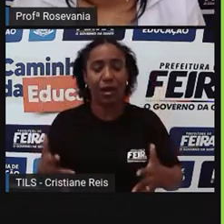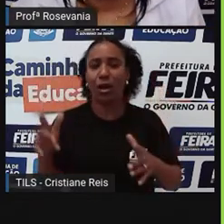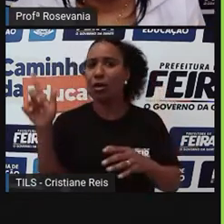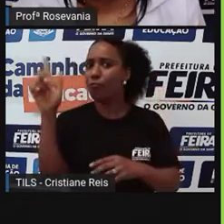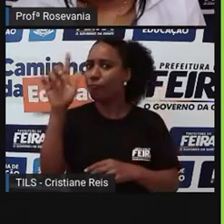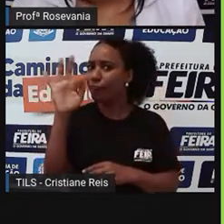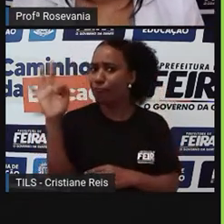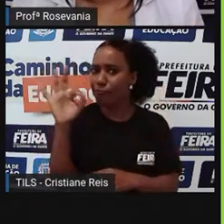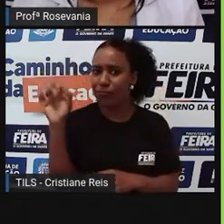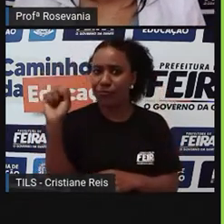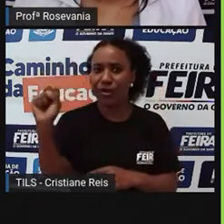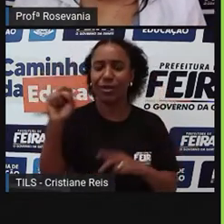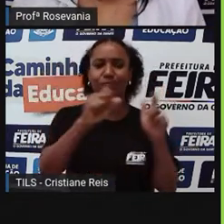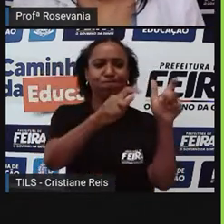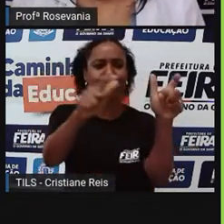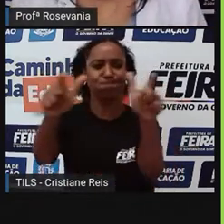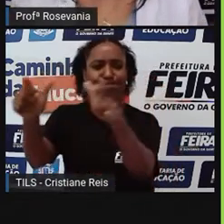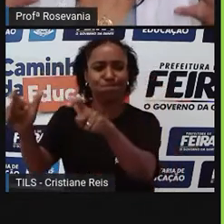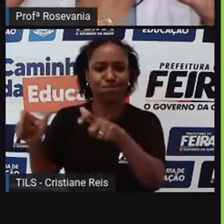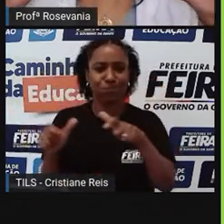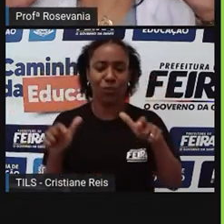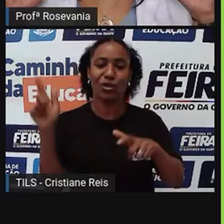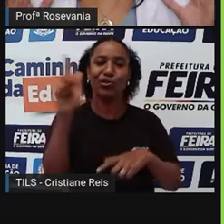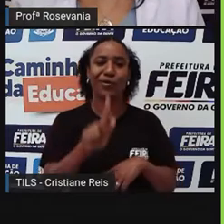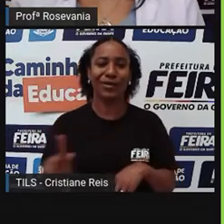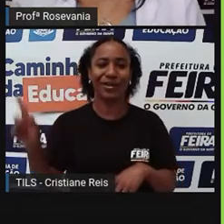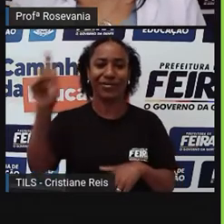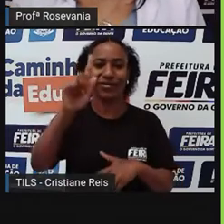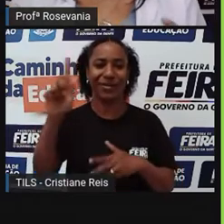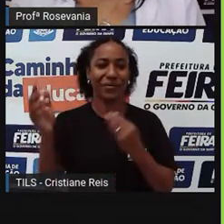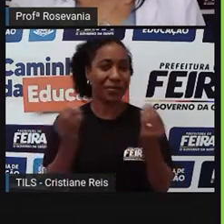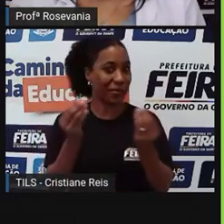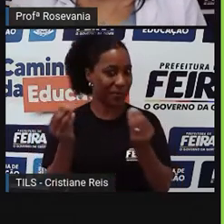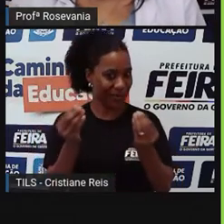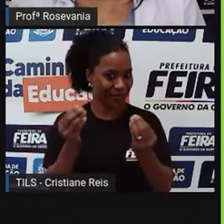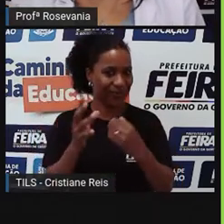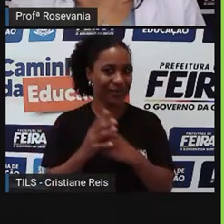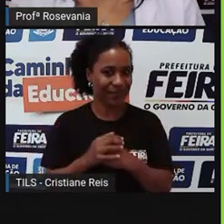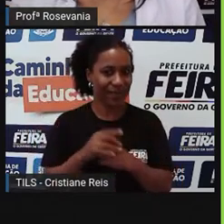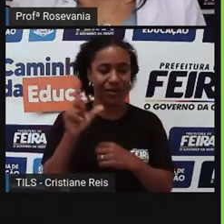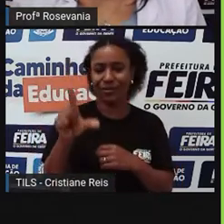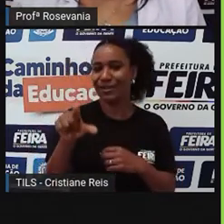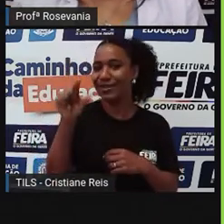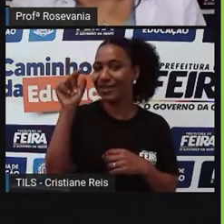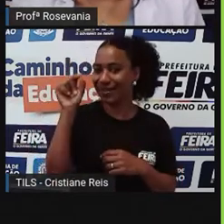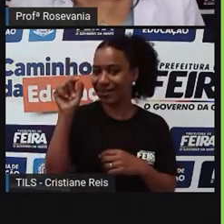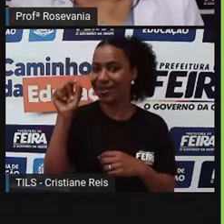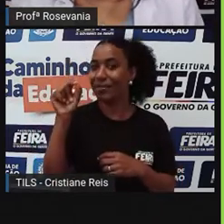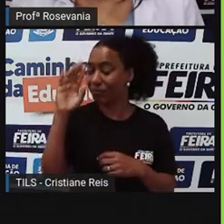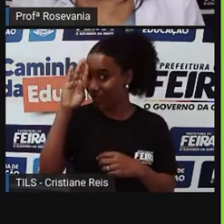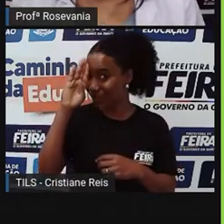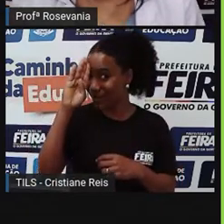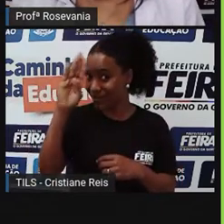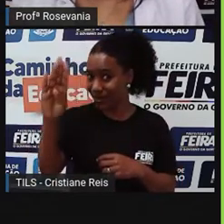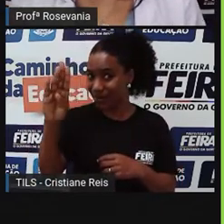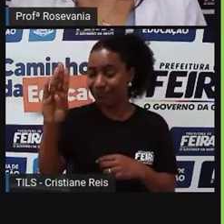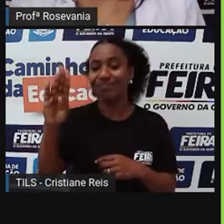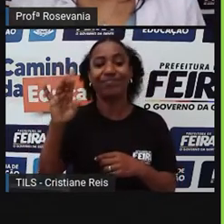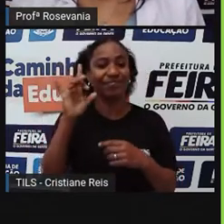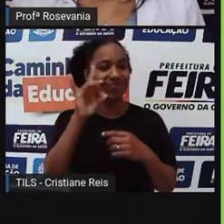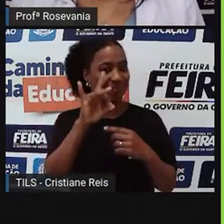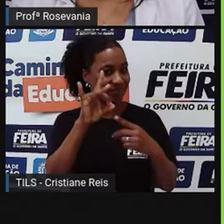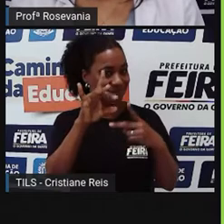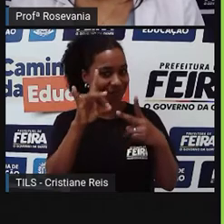o espaço geográfico de Feira de Santana. E eu destaquei alguns pontos importantes para a gente falar hoje